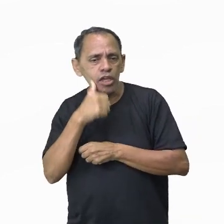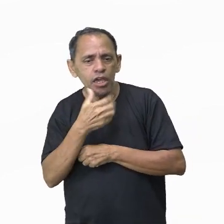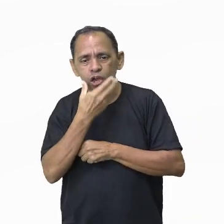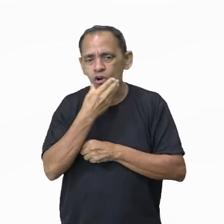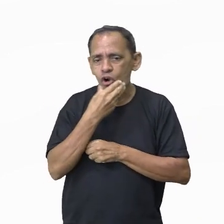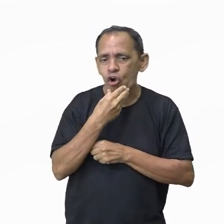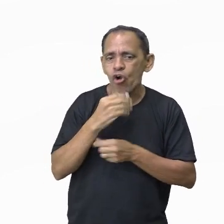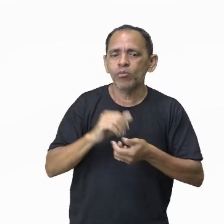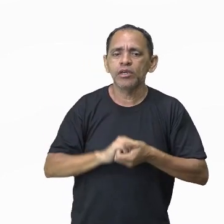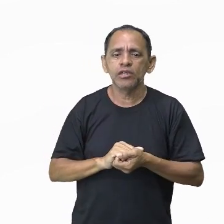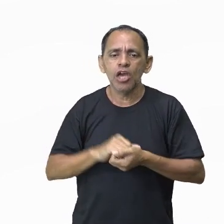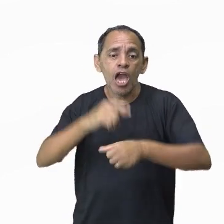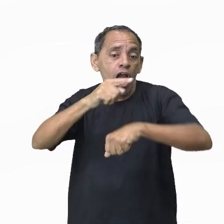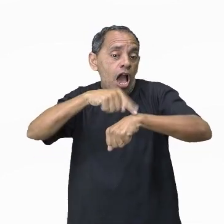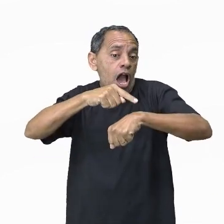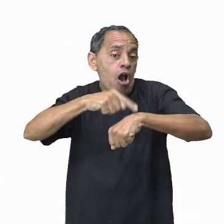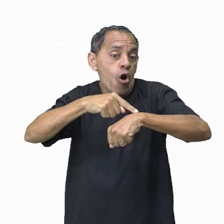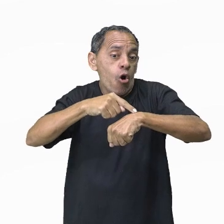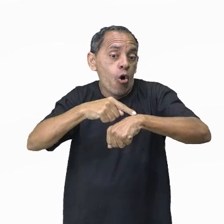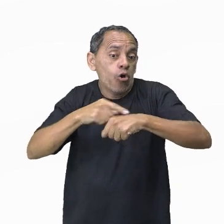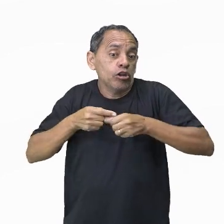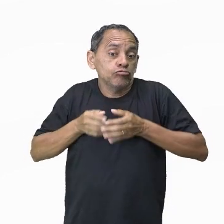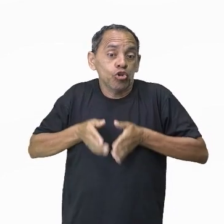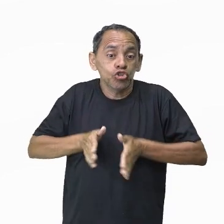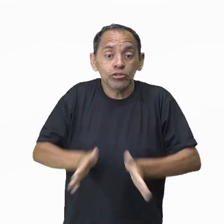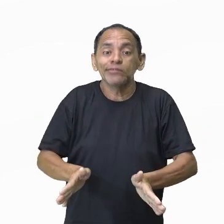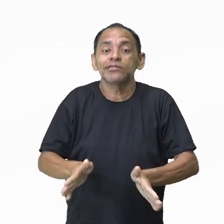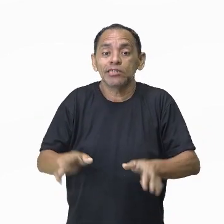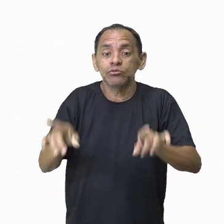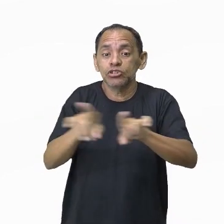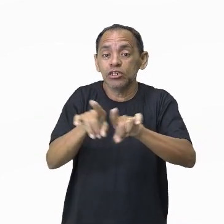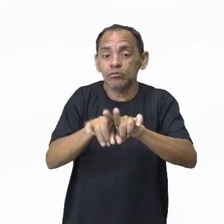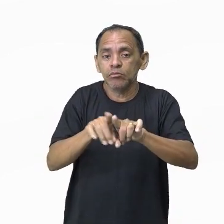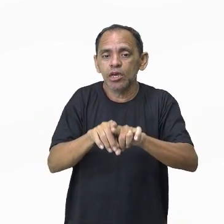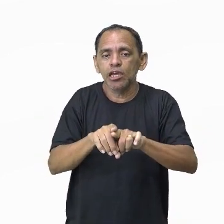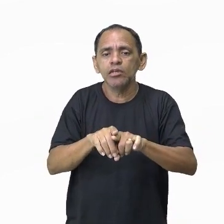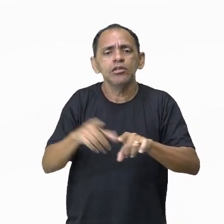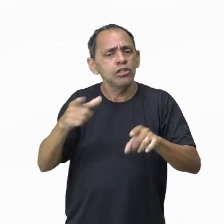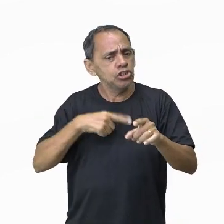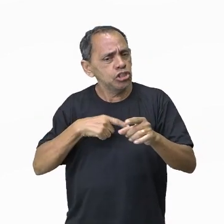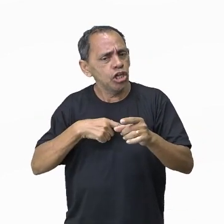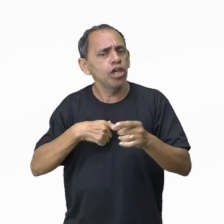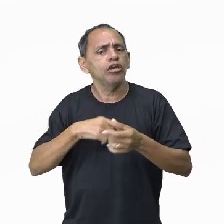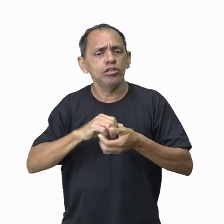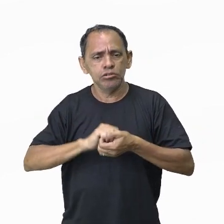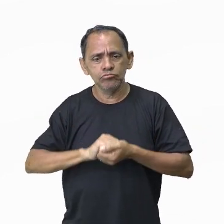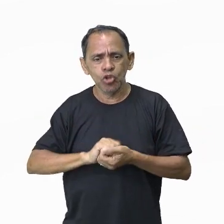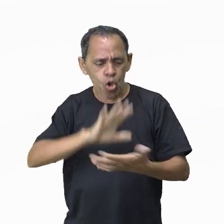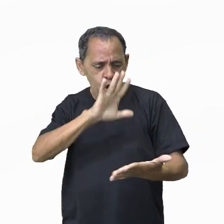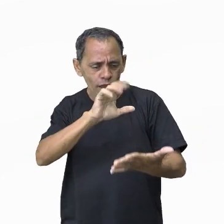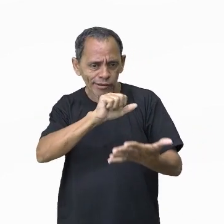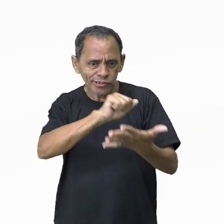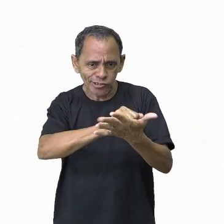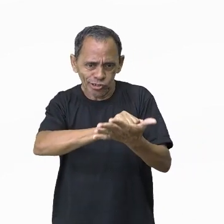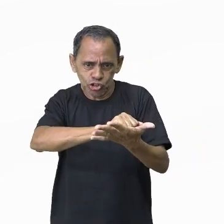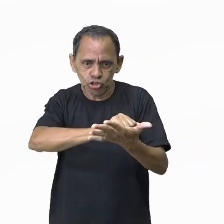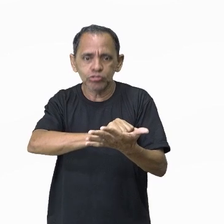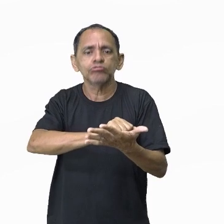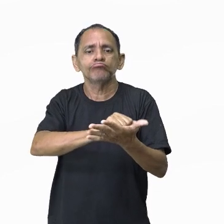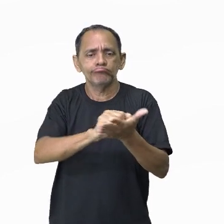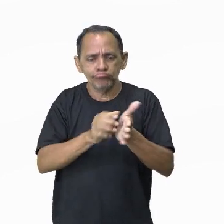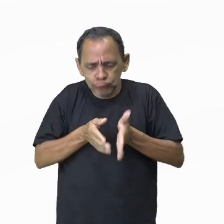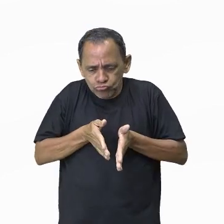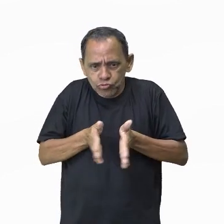de forma muito minuciosa o registro do nosso nascimento. Alguns têm aí